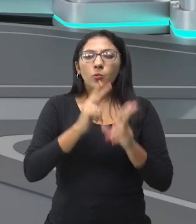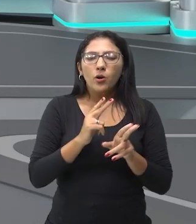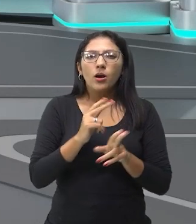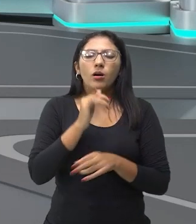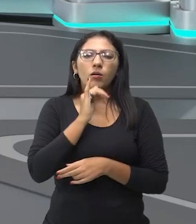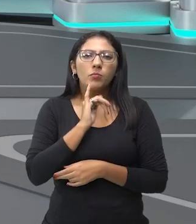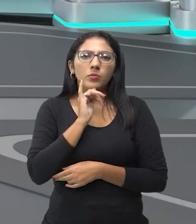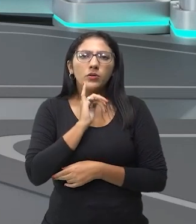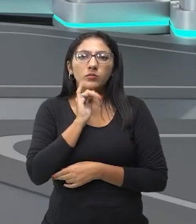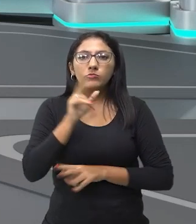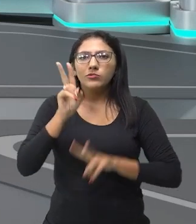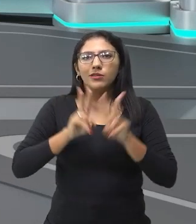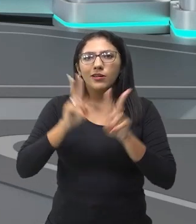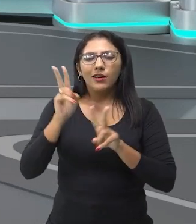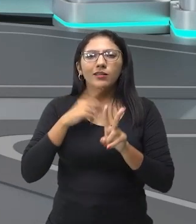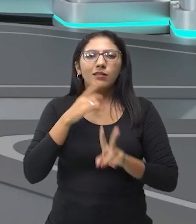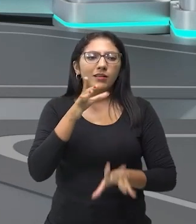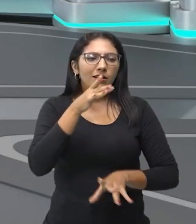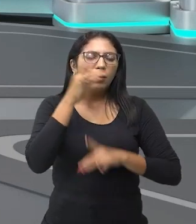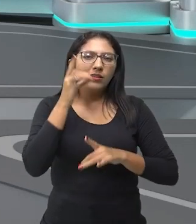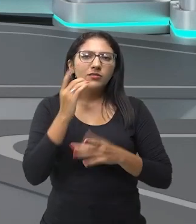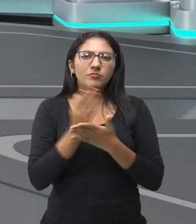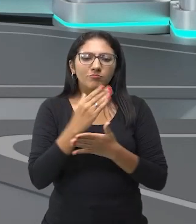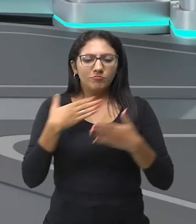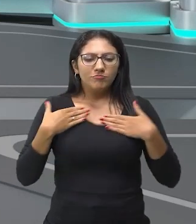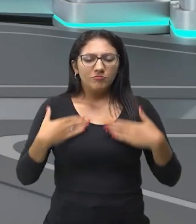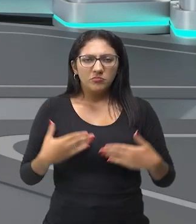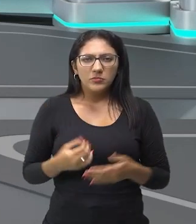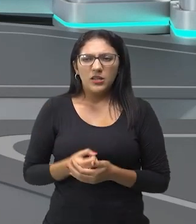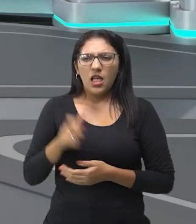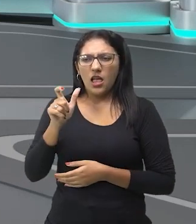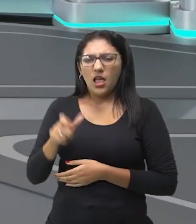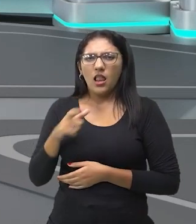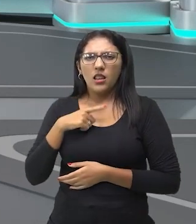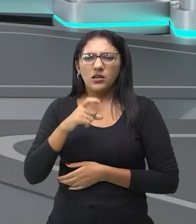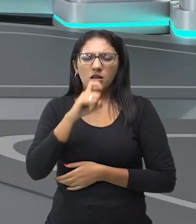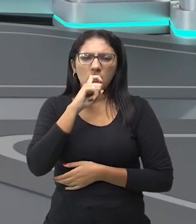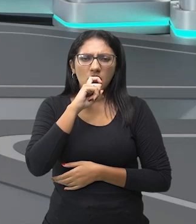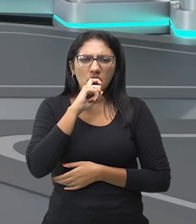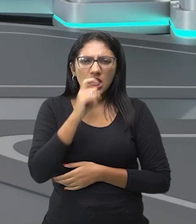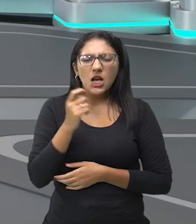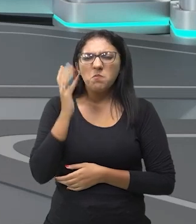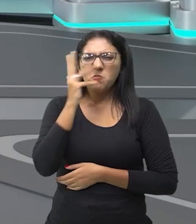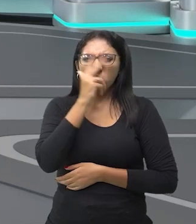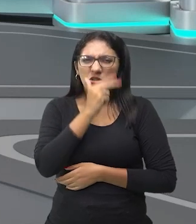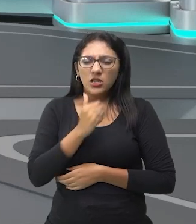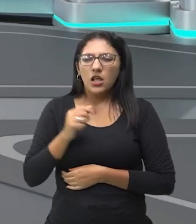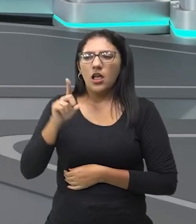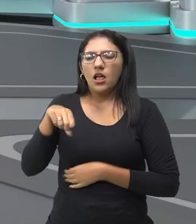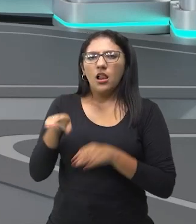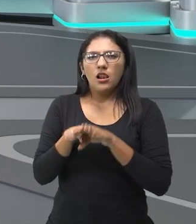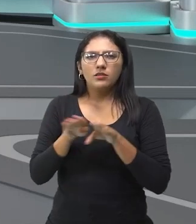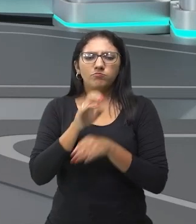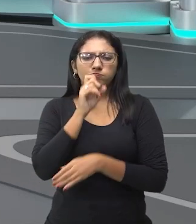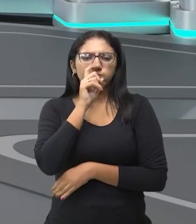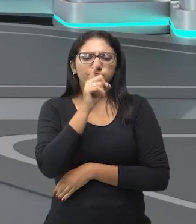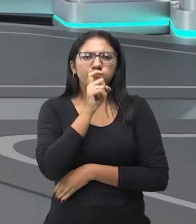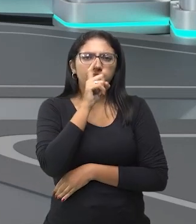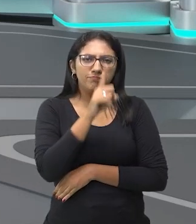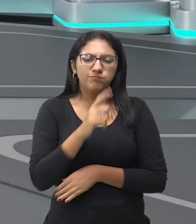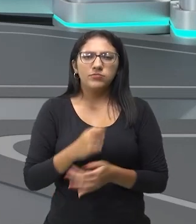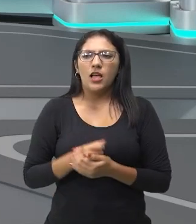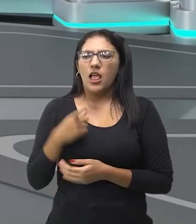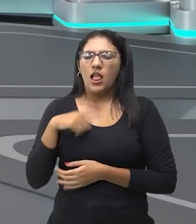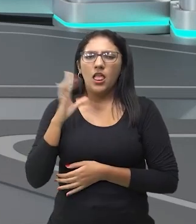certo? Ela também é chamada de Zerpineta. Ela é sensual, interesseira e debochada. Adora ser